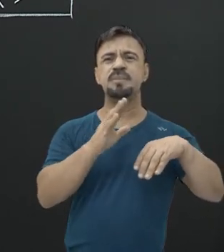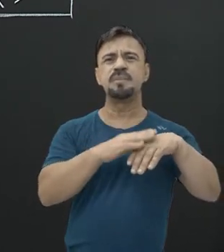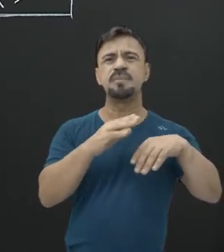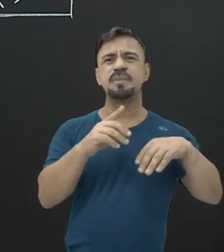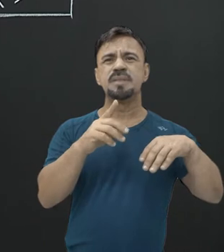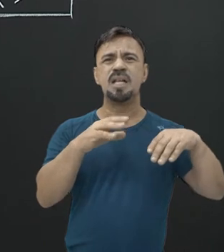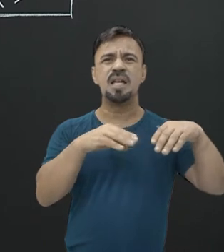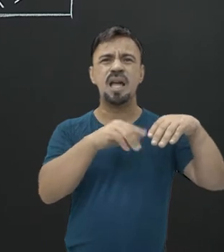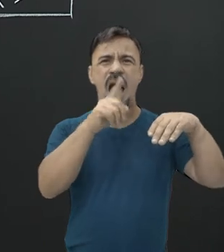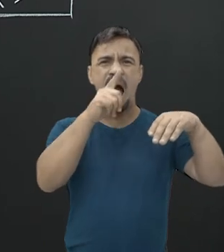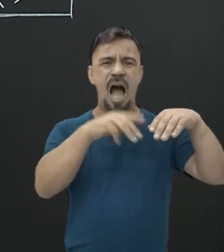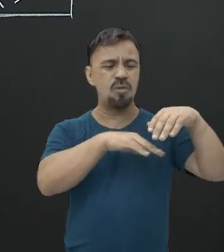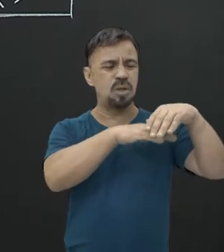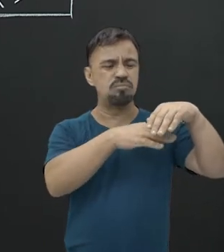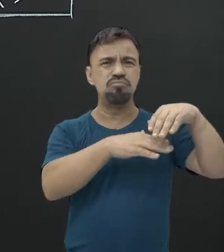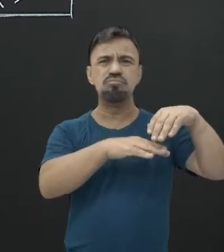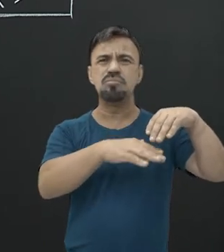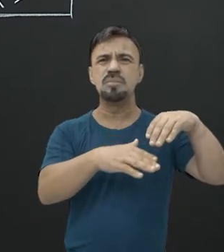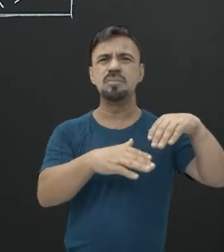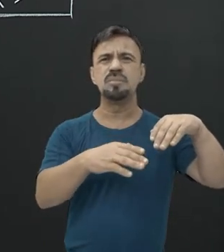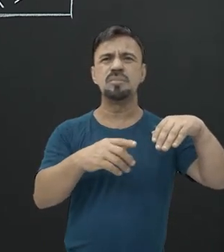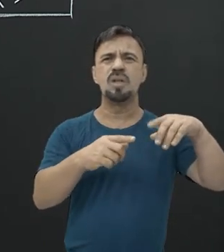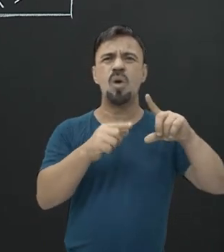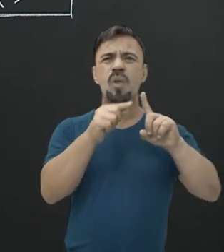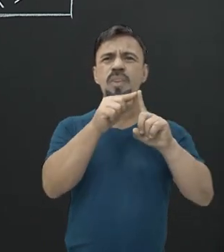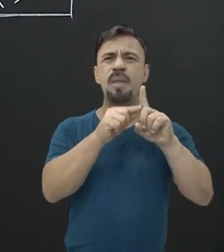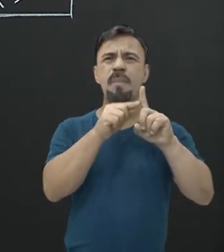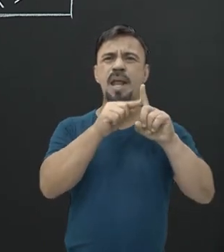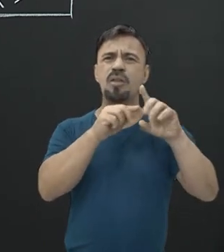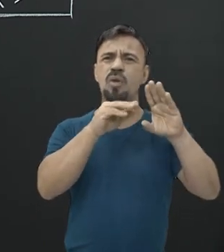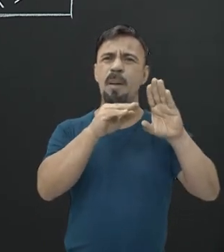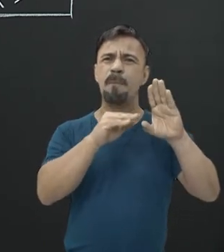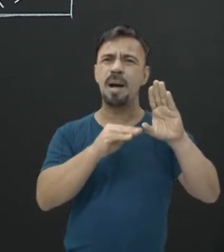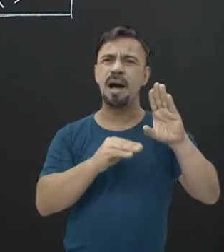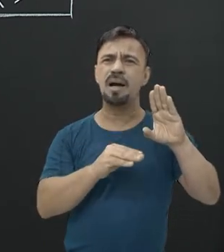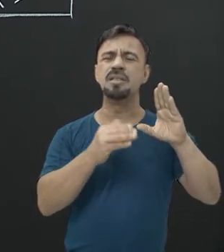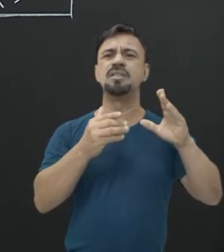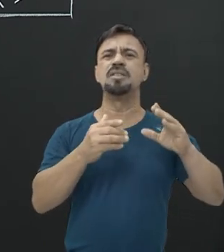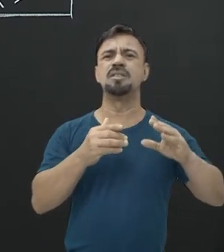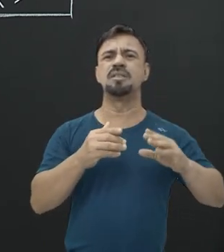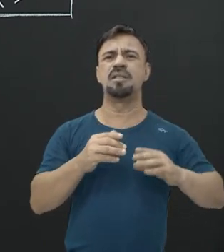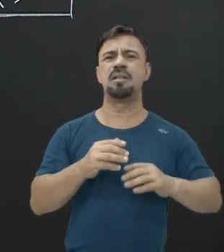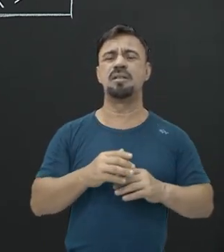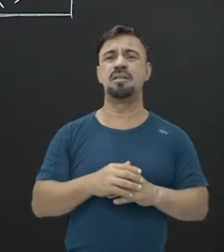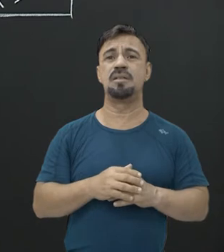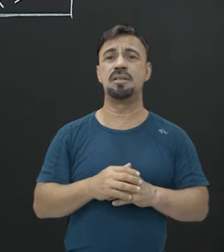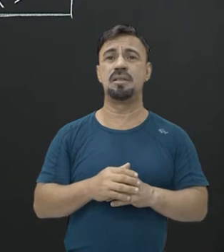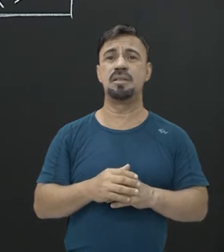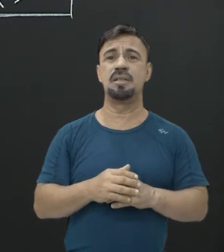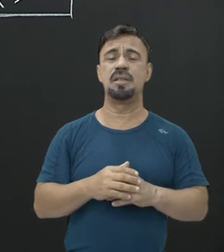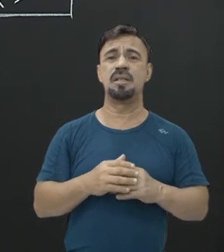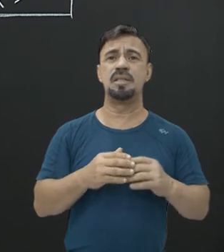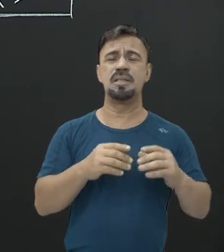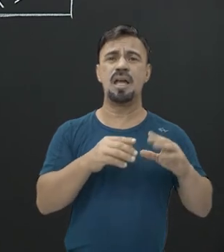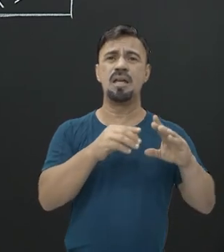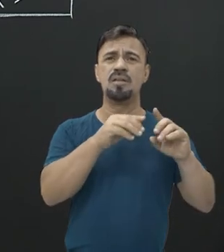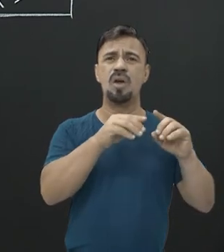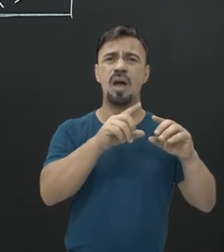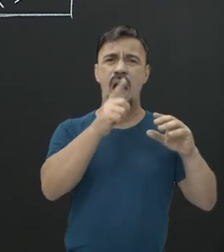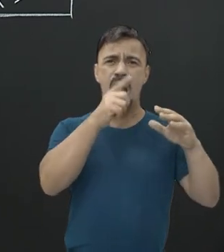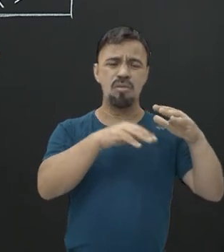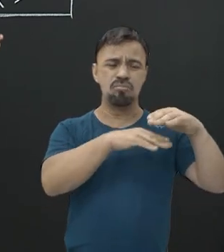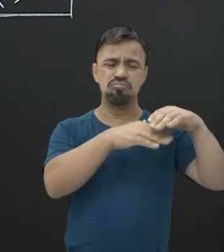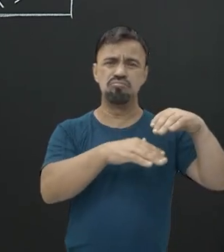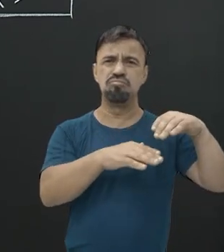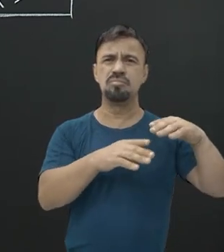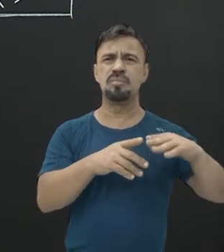um ambiente com a temperatura mais baixa. É fácil? É difícil ter esse tipo de ambiente? Úmido com temperatura baixa? Nem